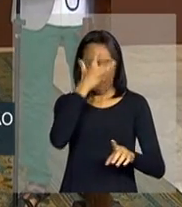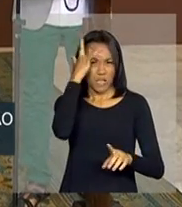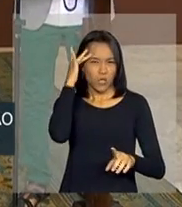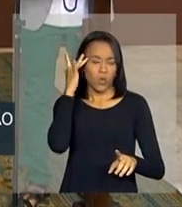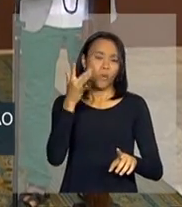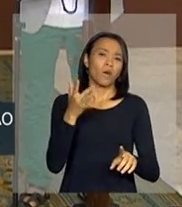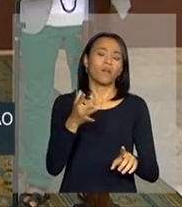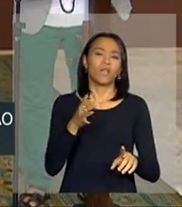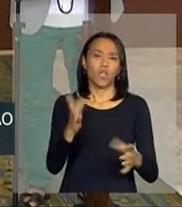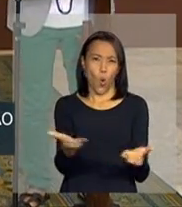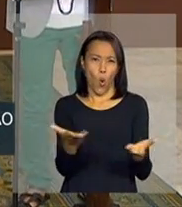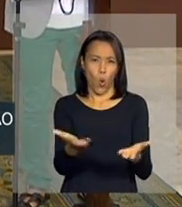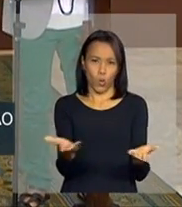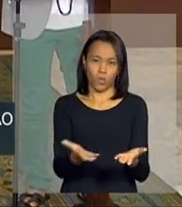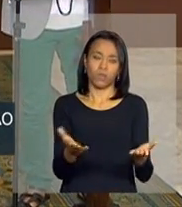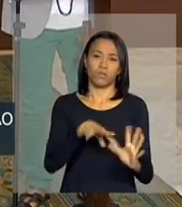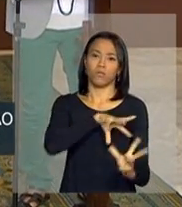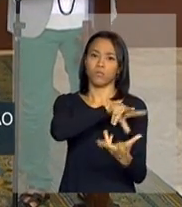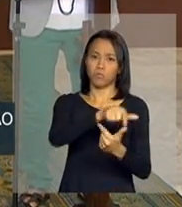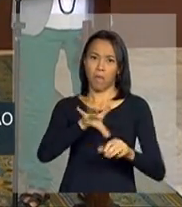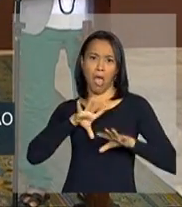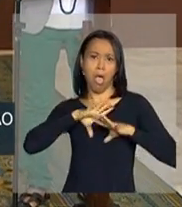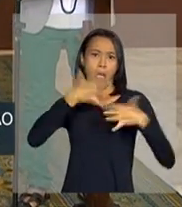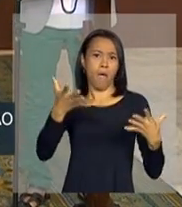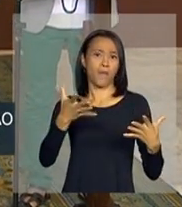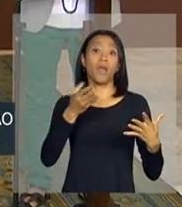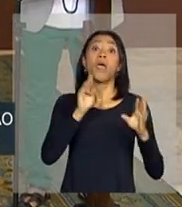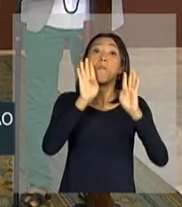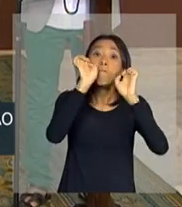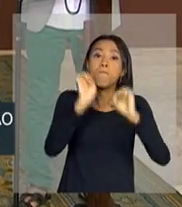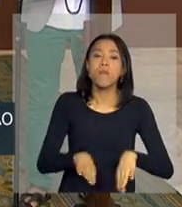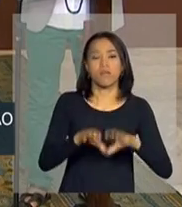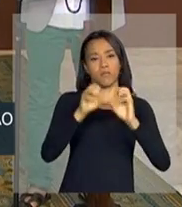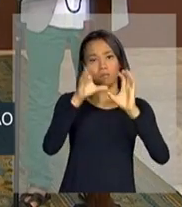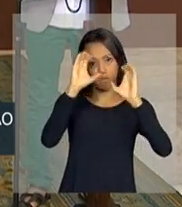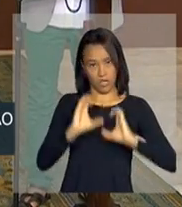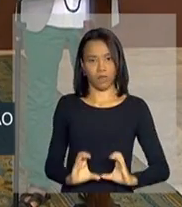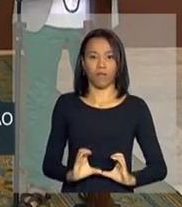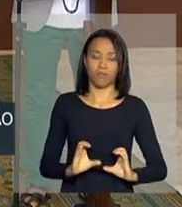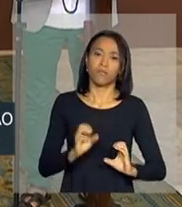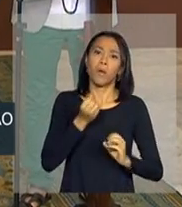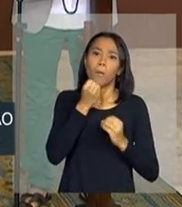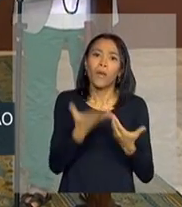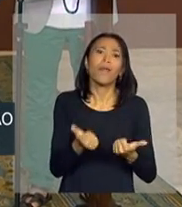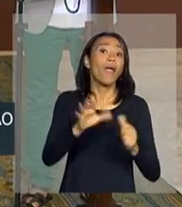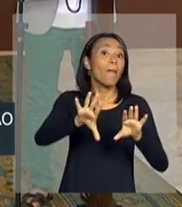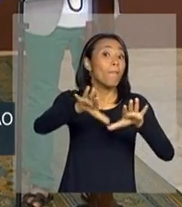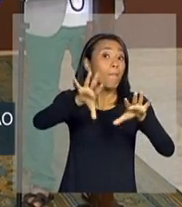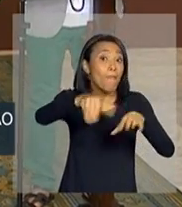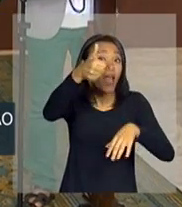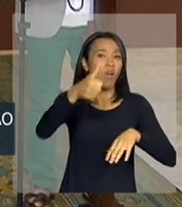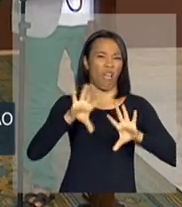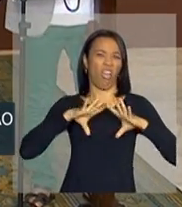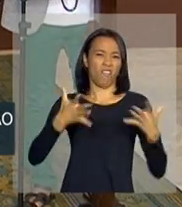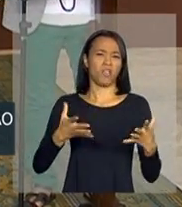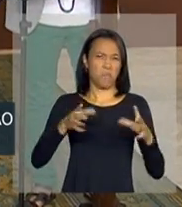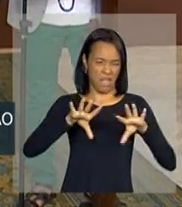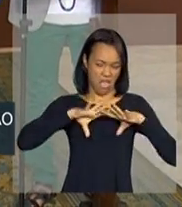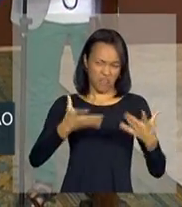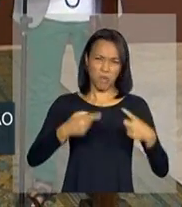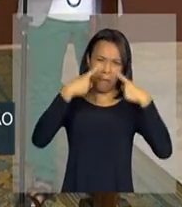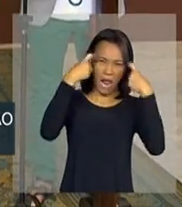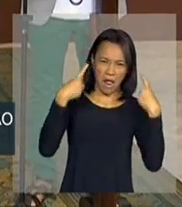hoje no mundo é ser um bom cidadão, é ser uma boa pessoa. Essa é melhor forma de rebeldia, porque a violência e outras